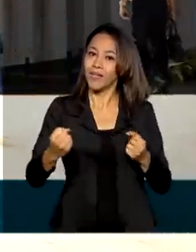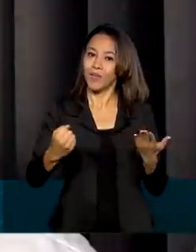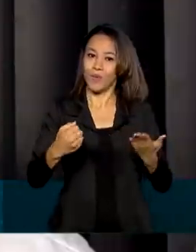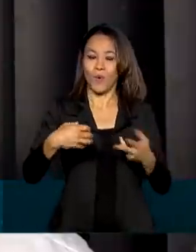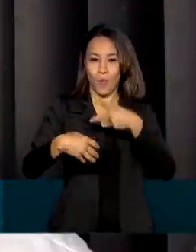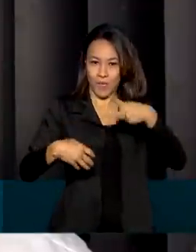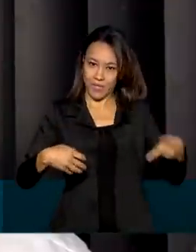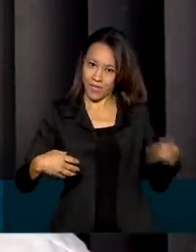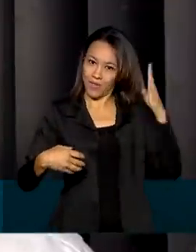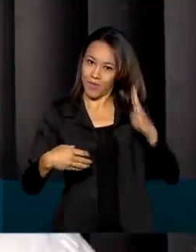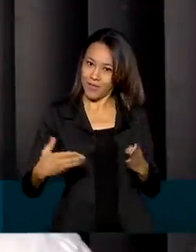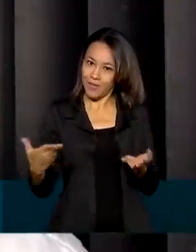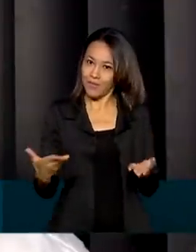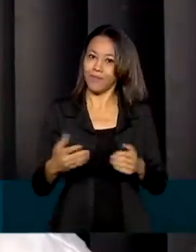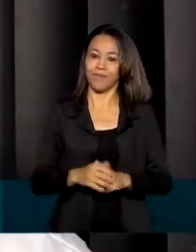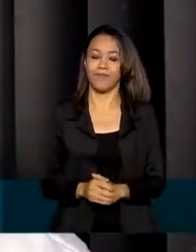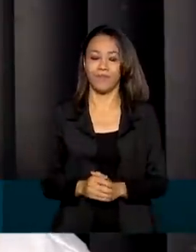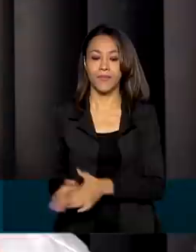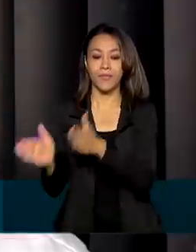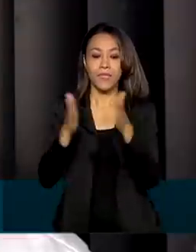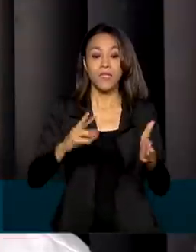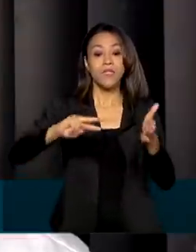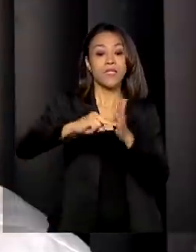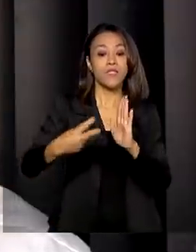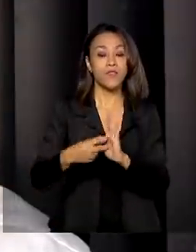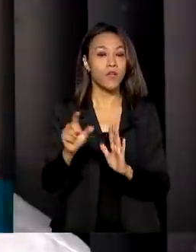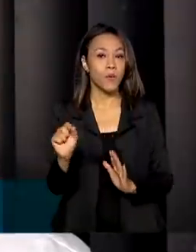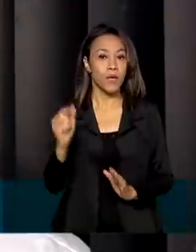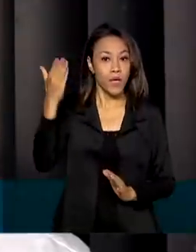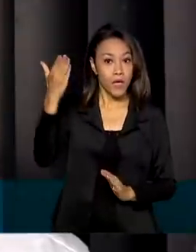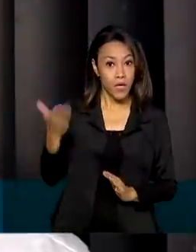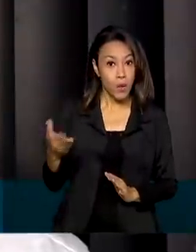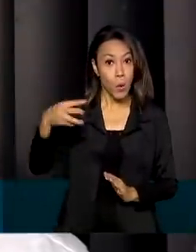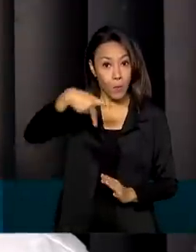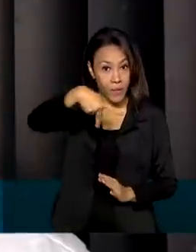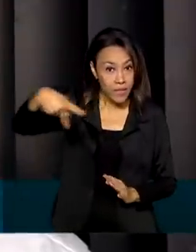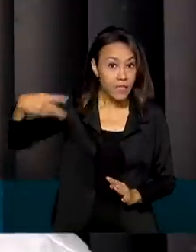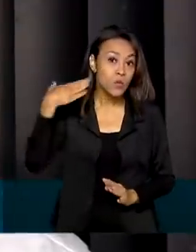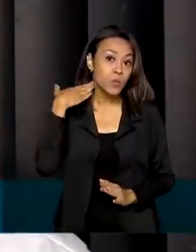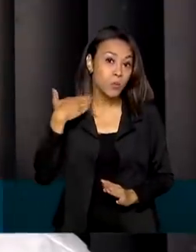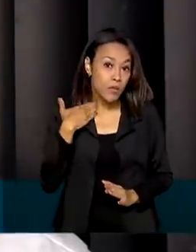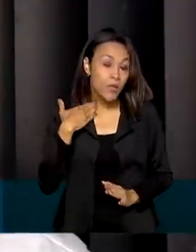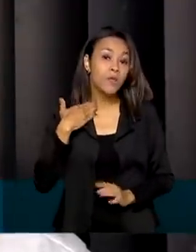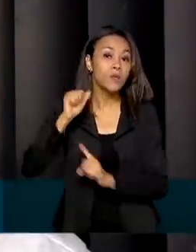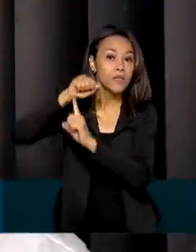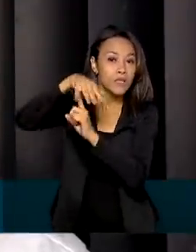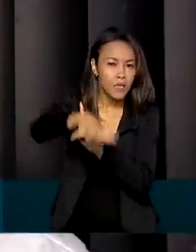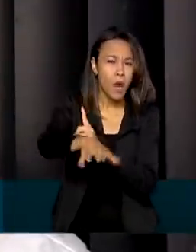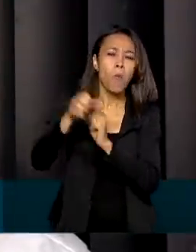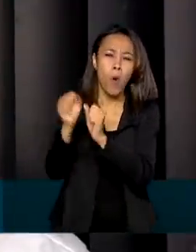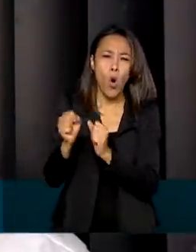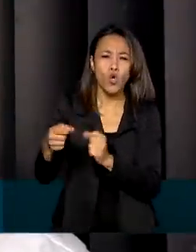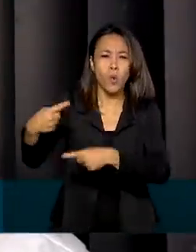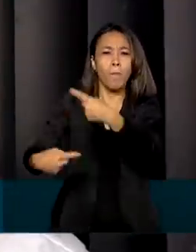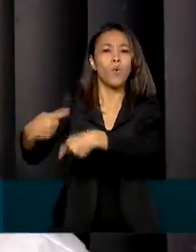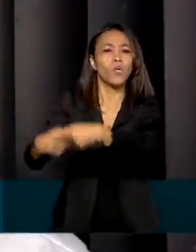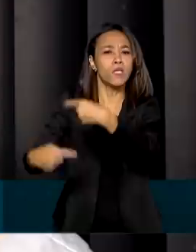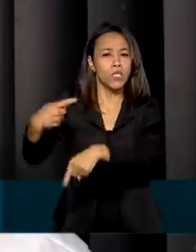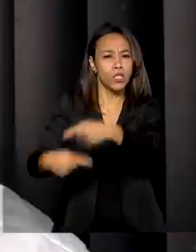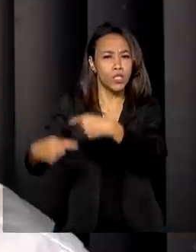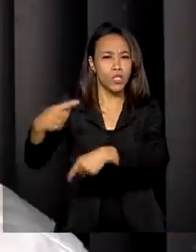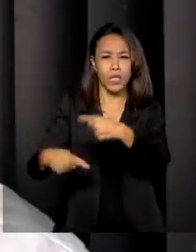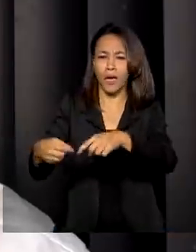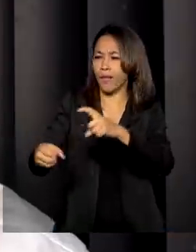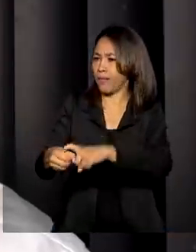Federal. Isso significa que o presidente do Banco Central pode executar a política monetária de maneira totalmente